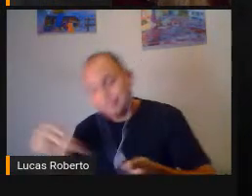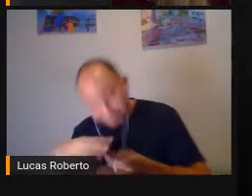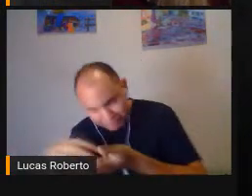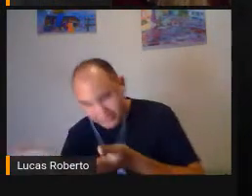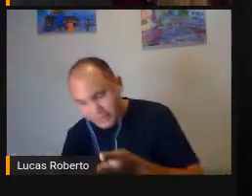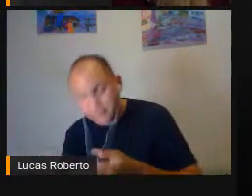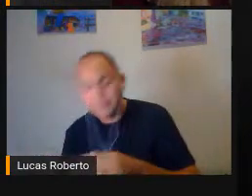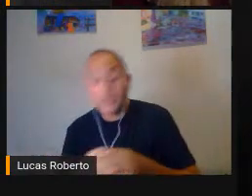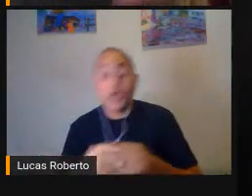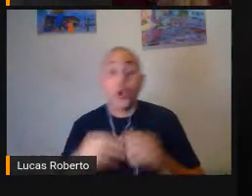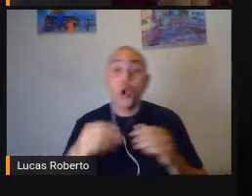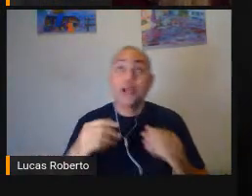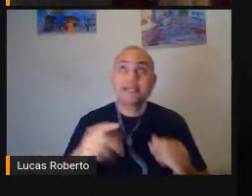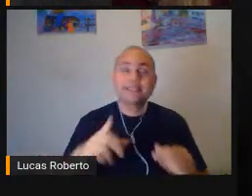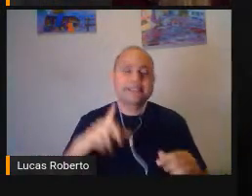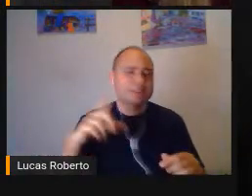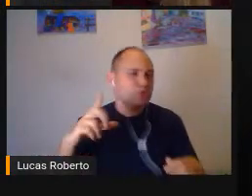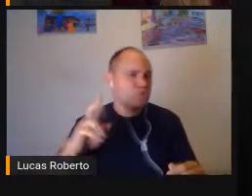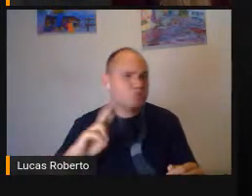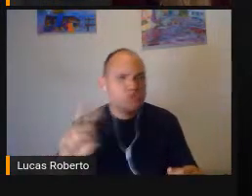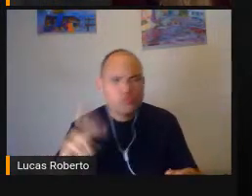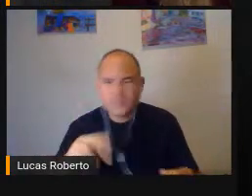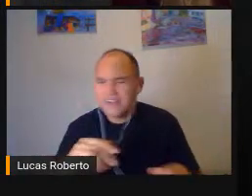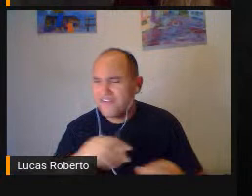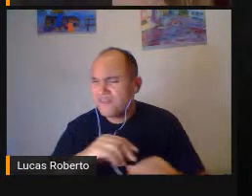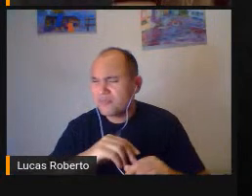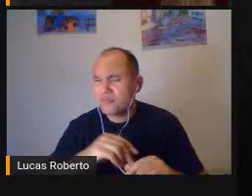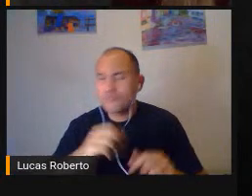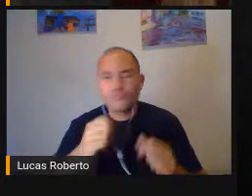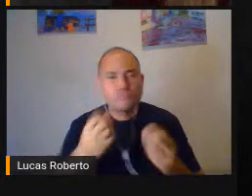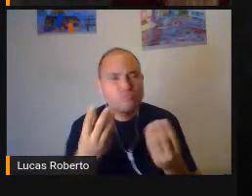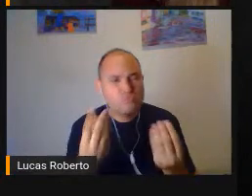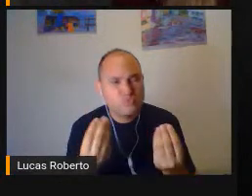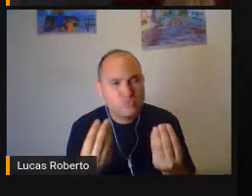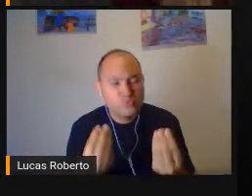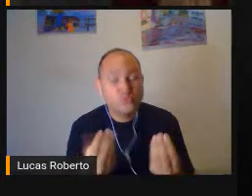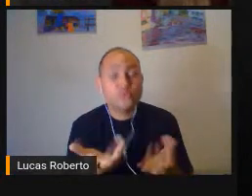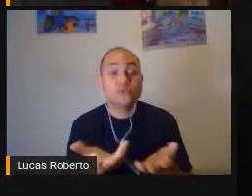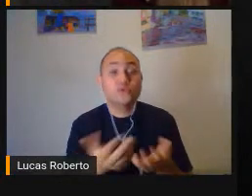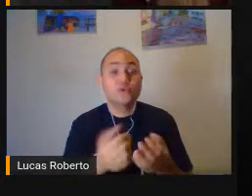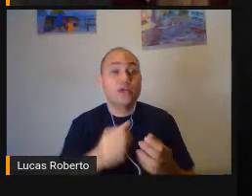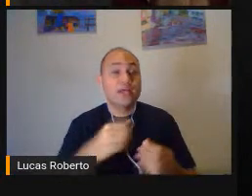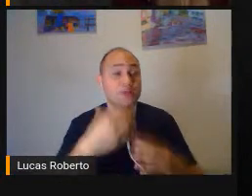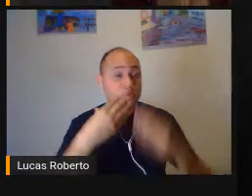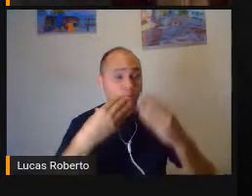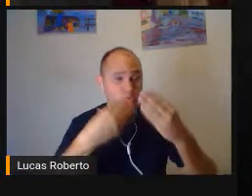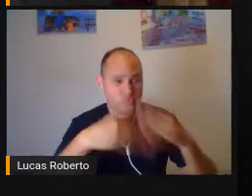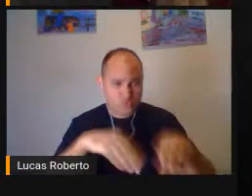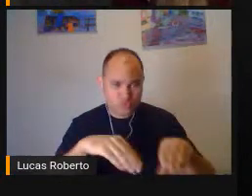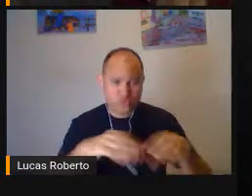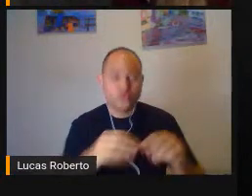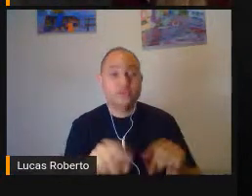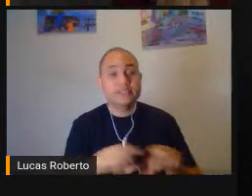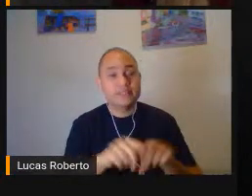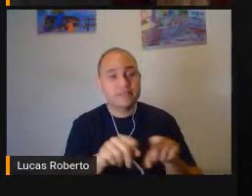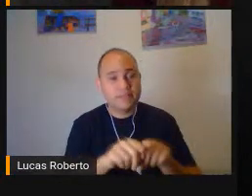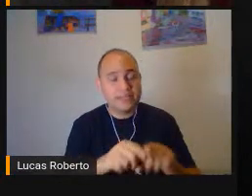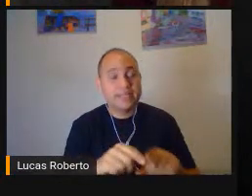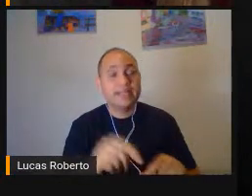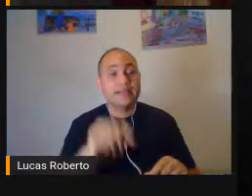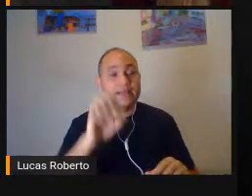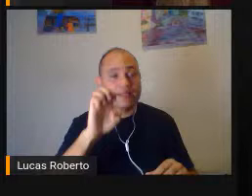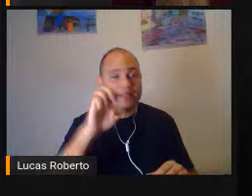No Enem Ele agiliza Bastante A vida De quem está Fazendo aquela prova Ali Que precisa de adaptações